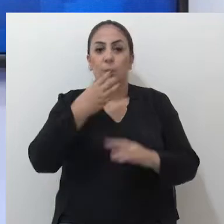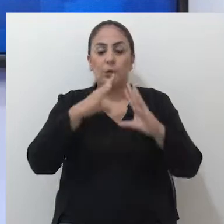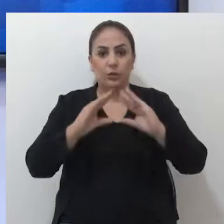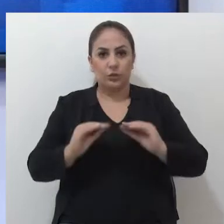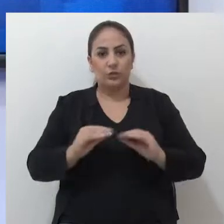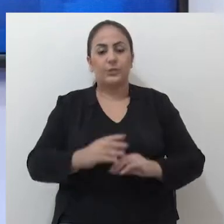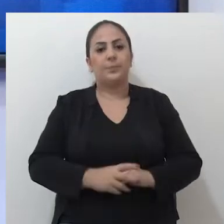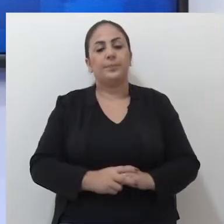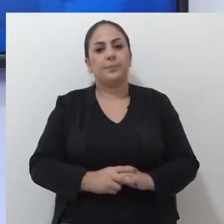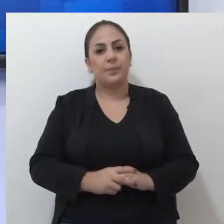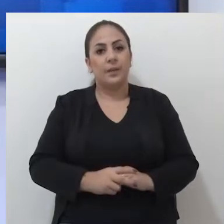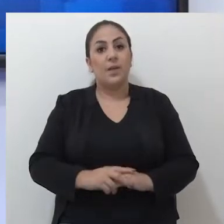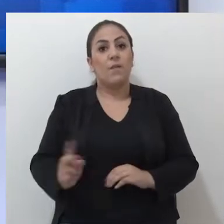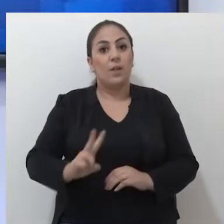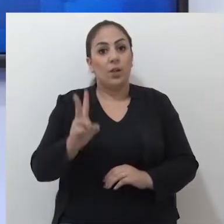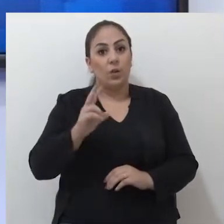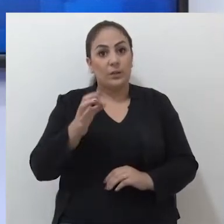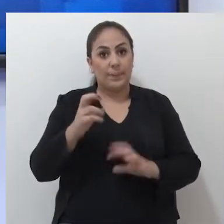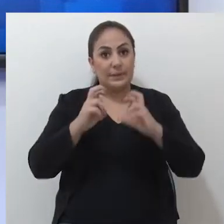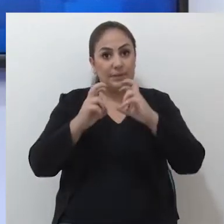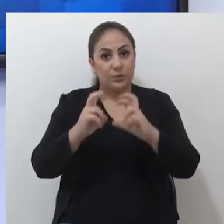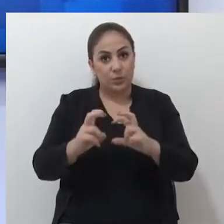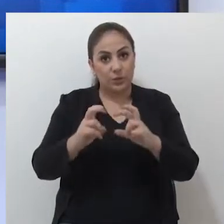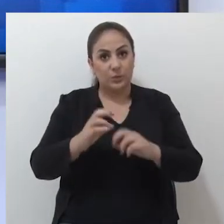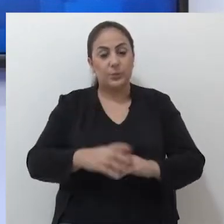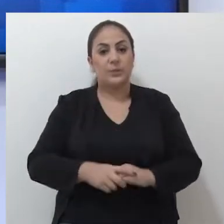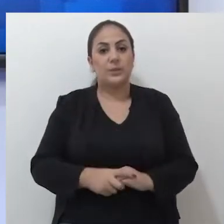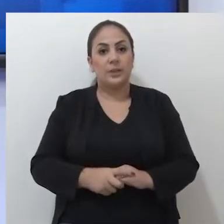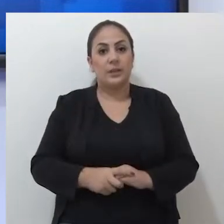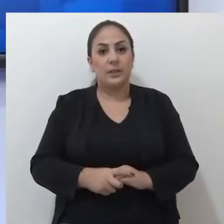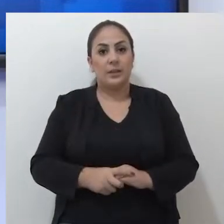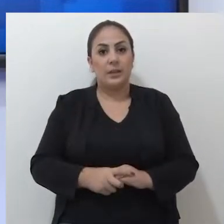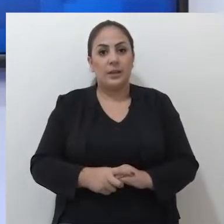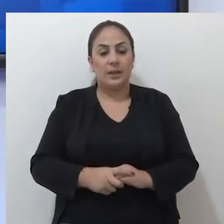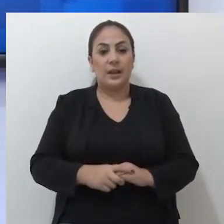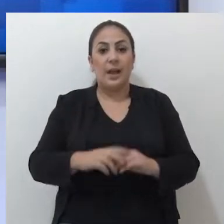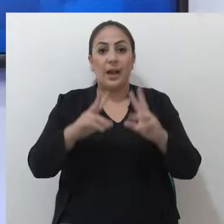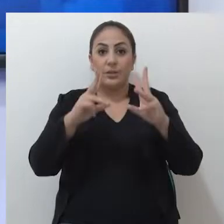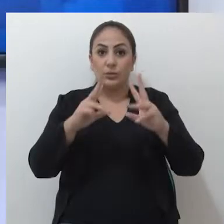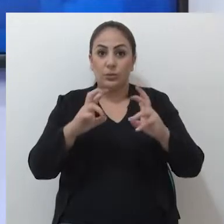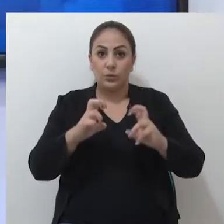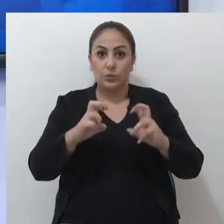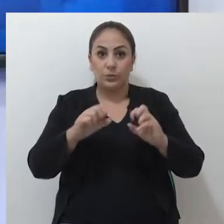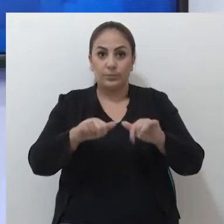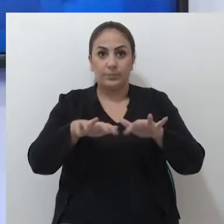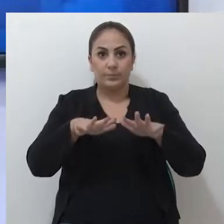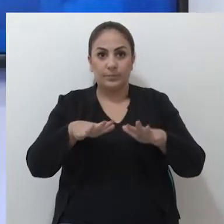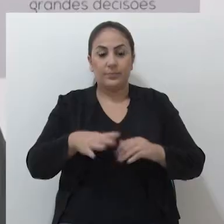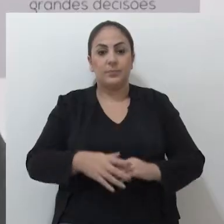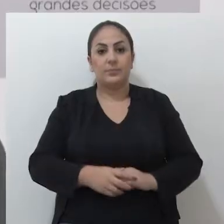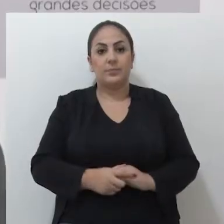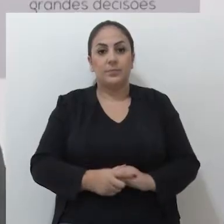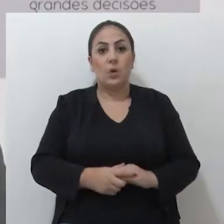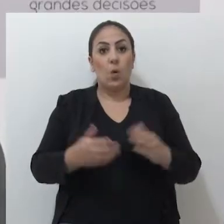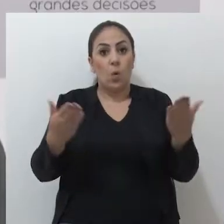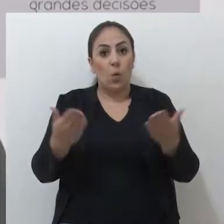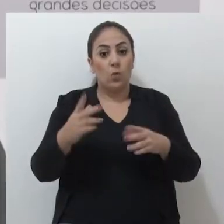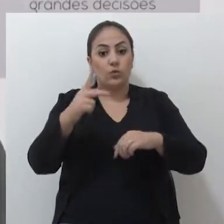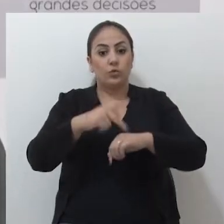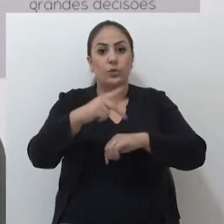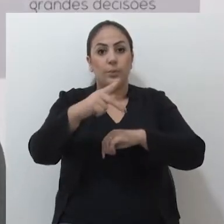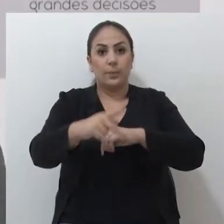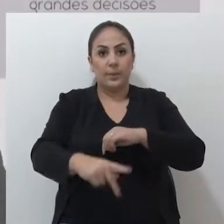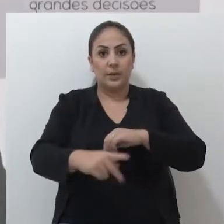Boa noite. Valor da passagem do transporte coletivo, pauta grande e expediente. Hoje, Passo